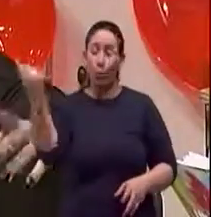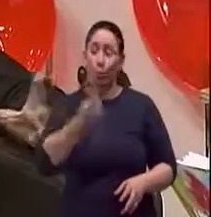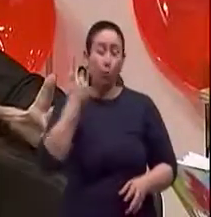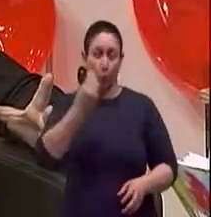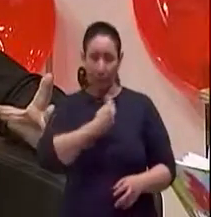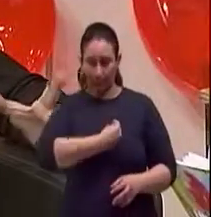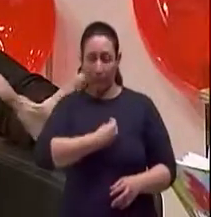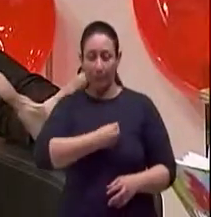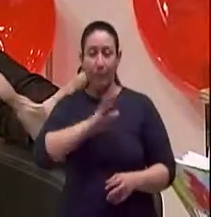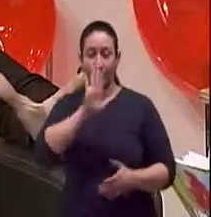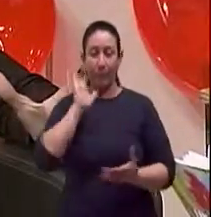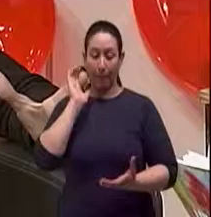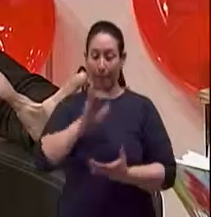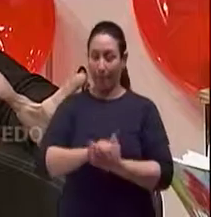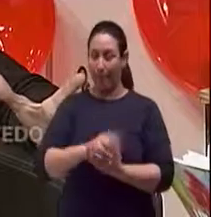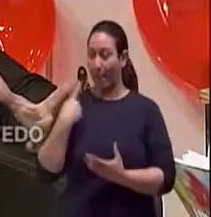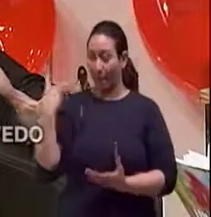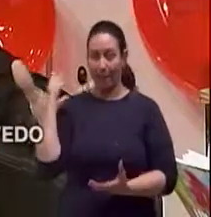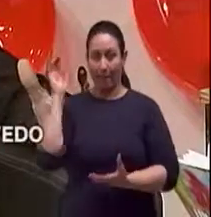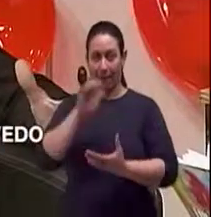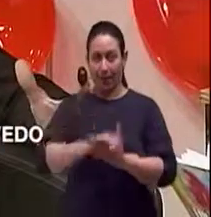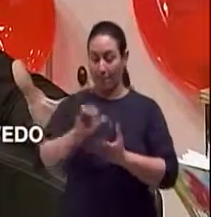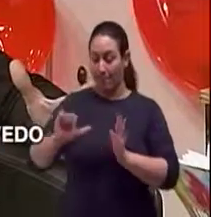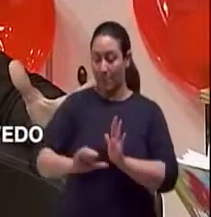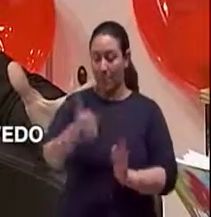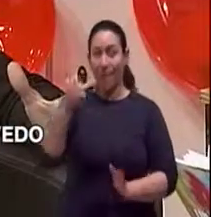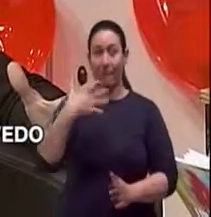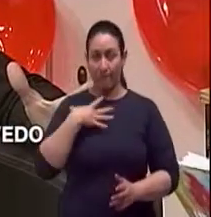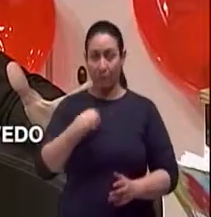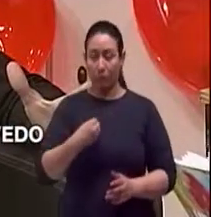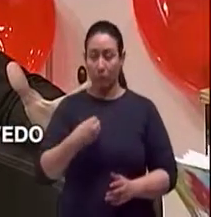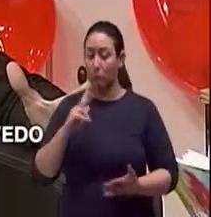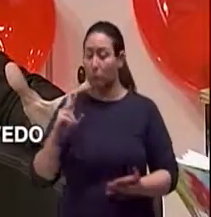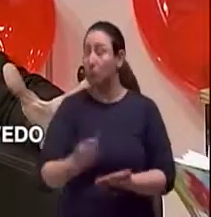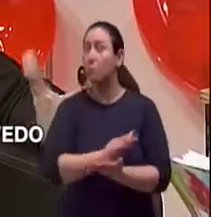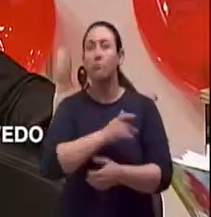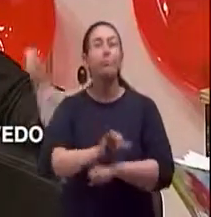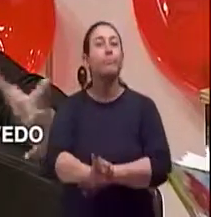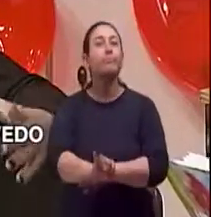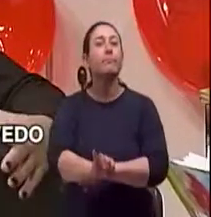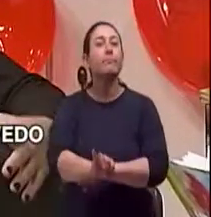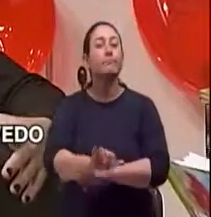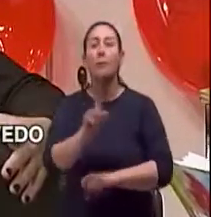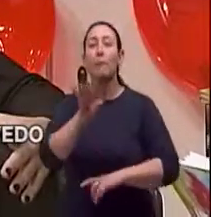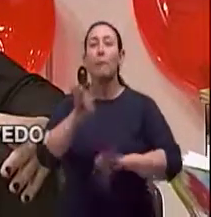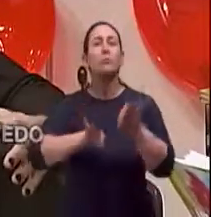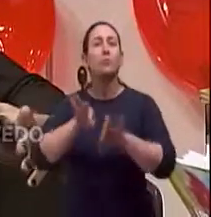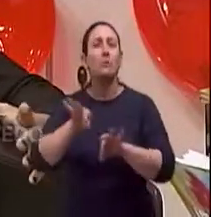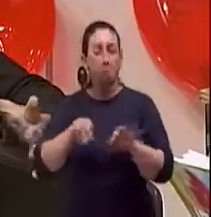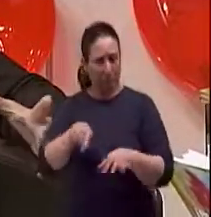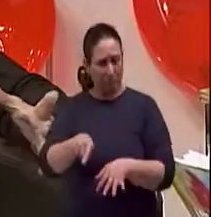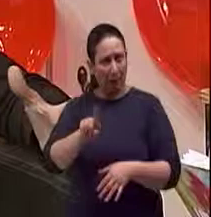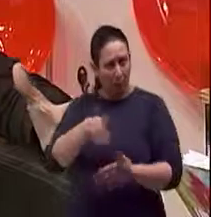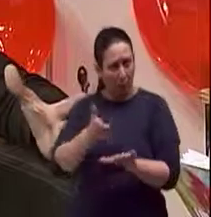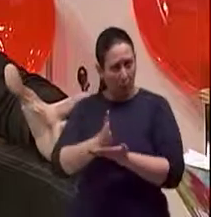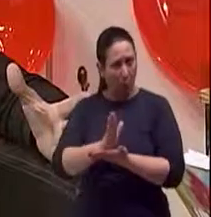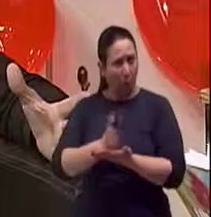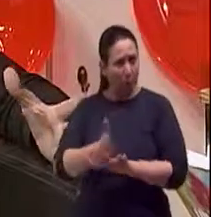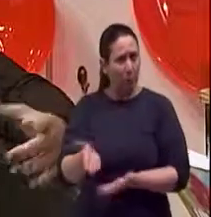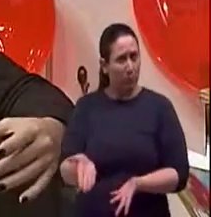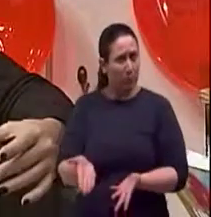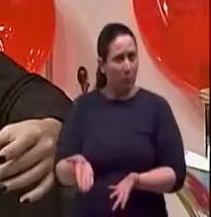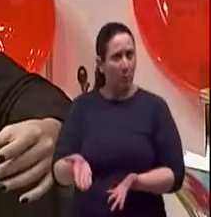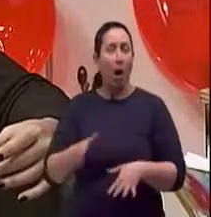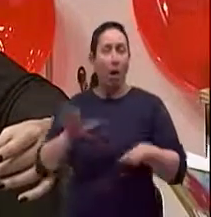Muitos casais, quando tem filho, primeiro filho, às vezes não vem planejado. Será que o bebê também é um estorvo? Tá, algumas pessoas